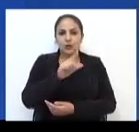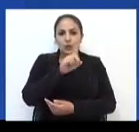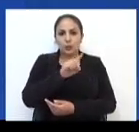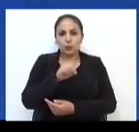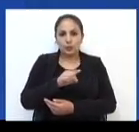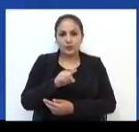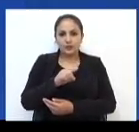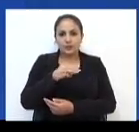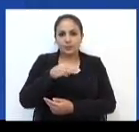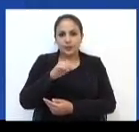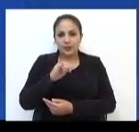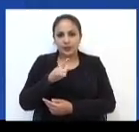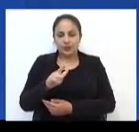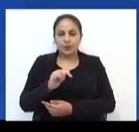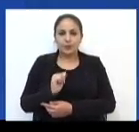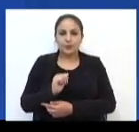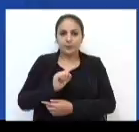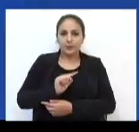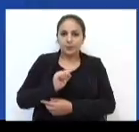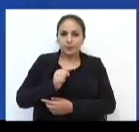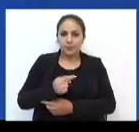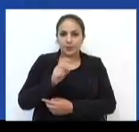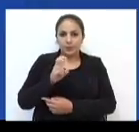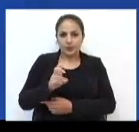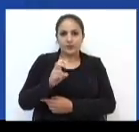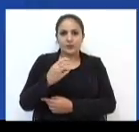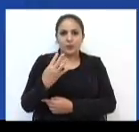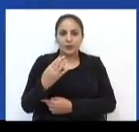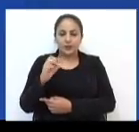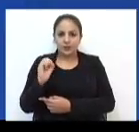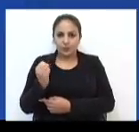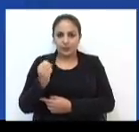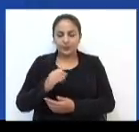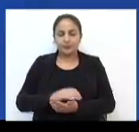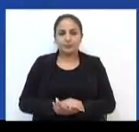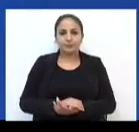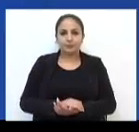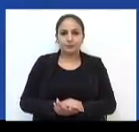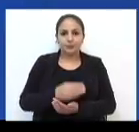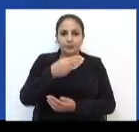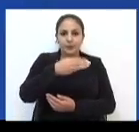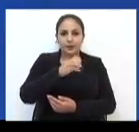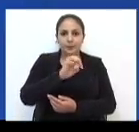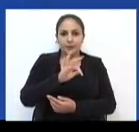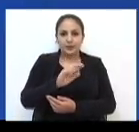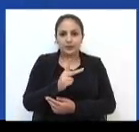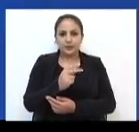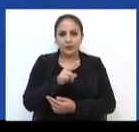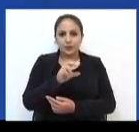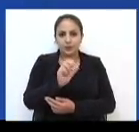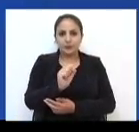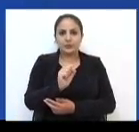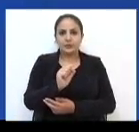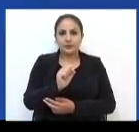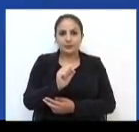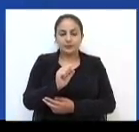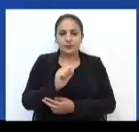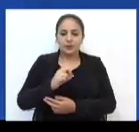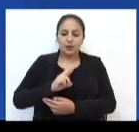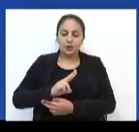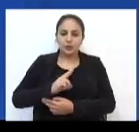Chais, do PDT, 1.548. Matheus Vesp, do PSDB,